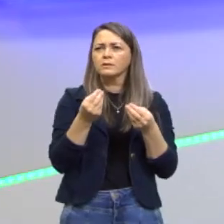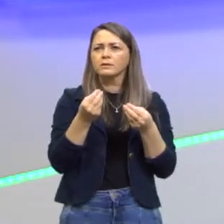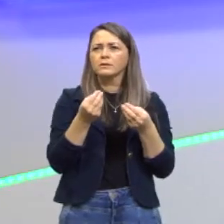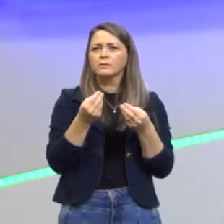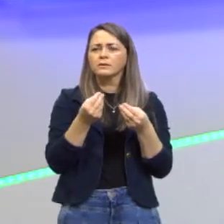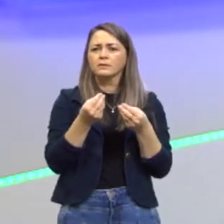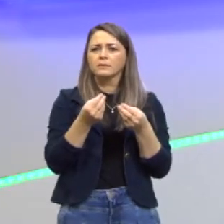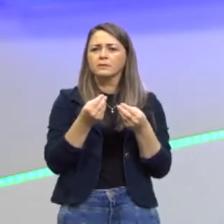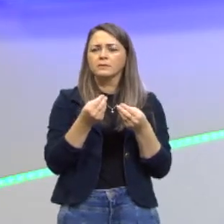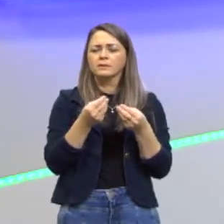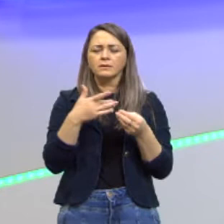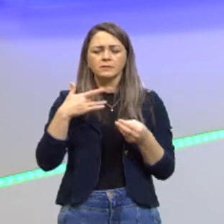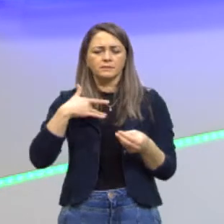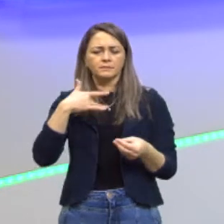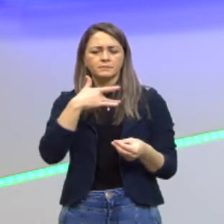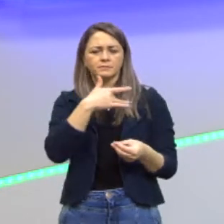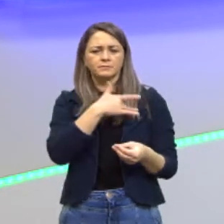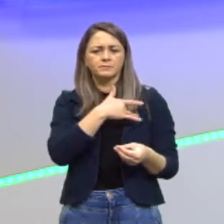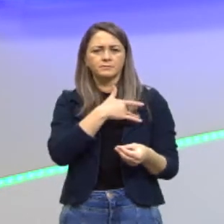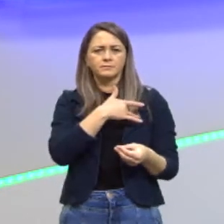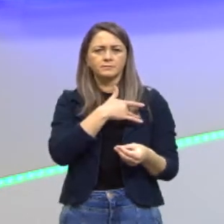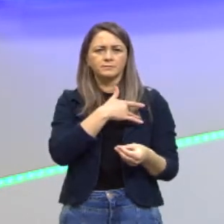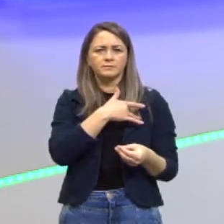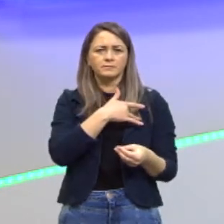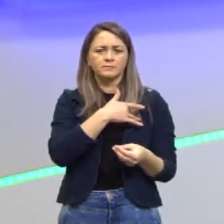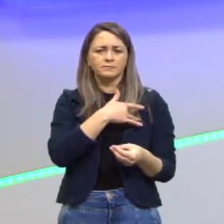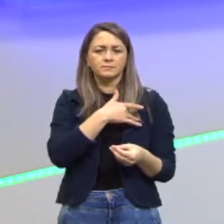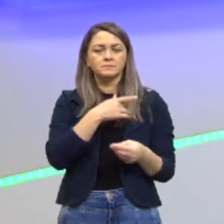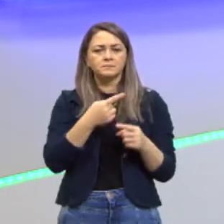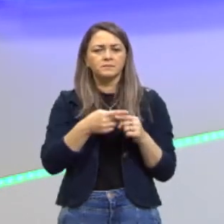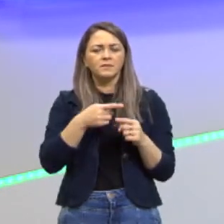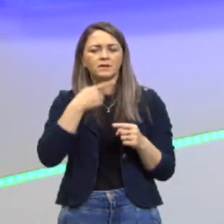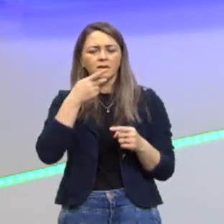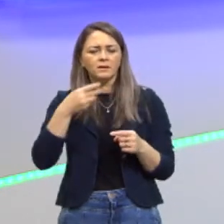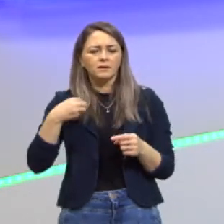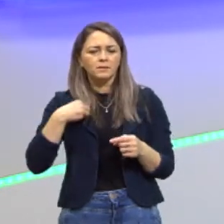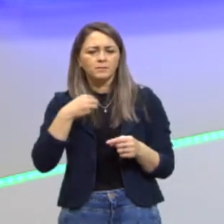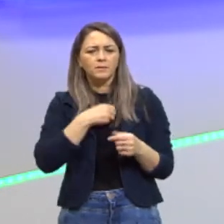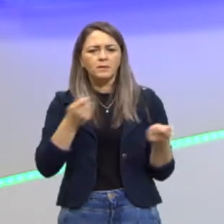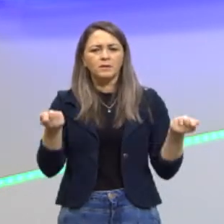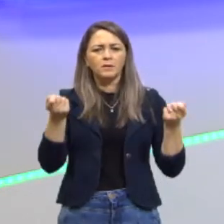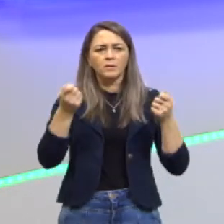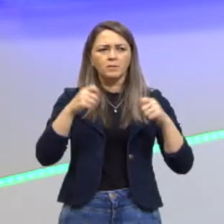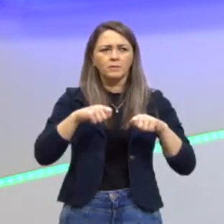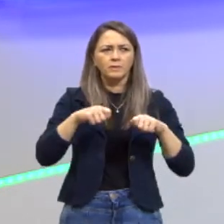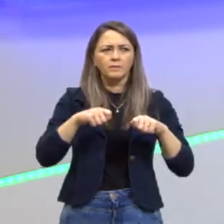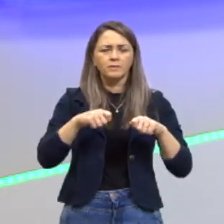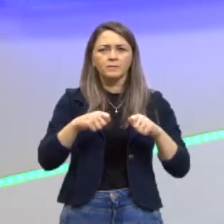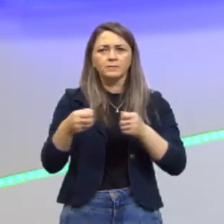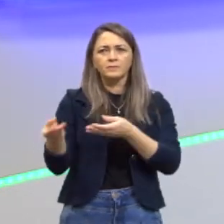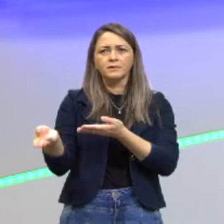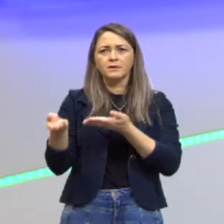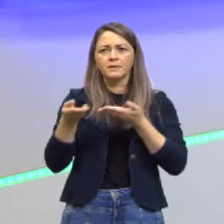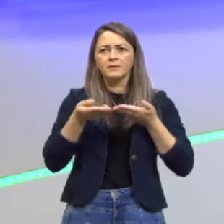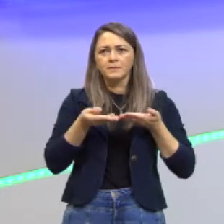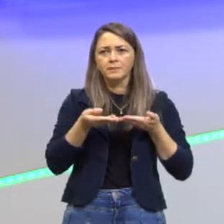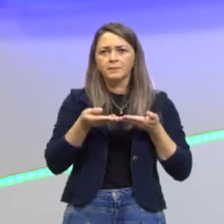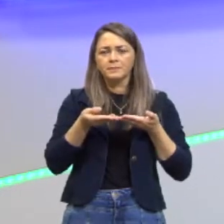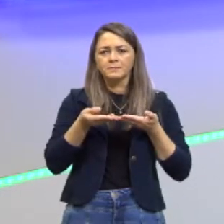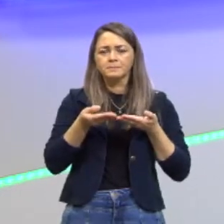a saúde, né? Quando nós falamos de medicina, da possibilidade de nós recebermos